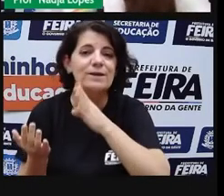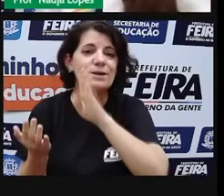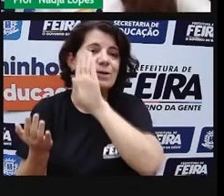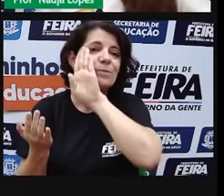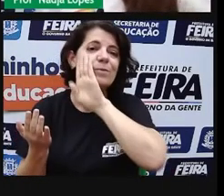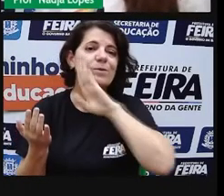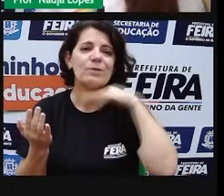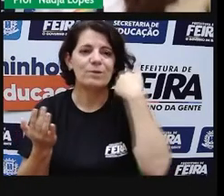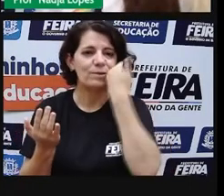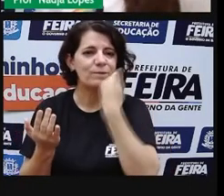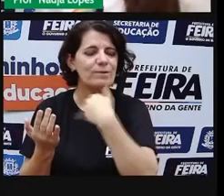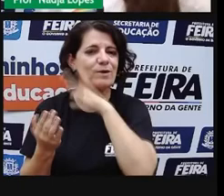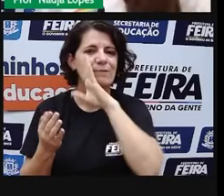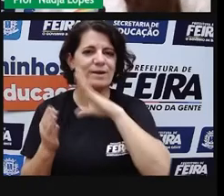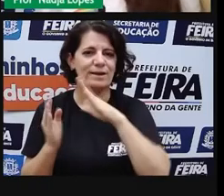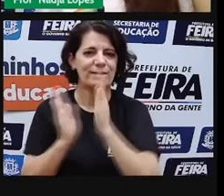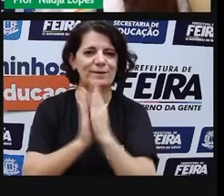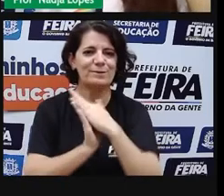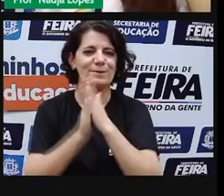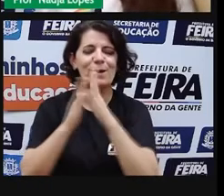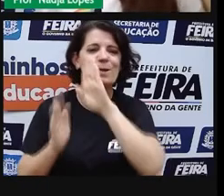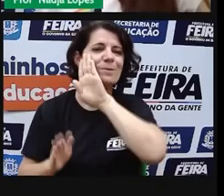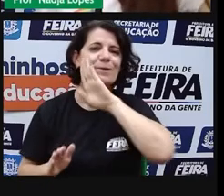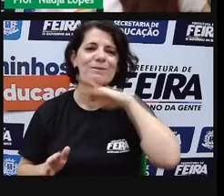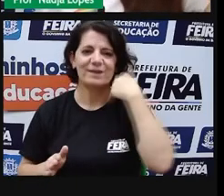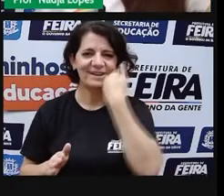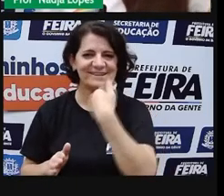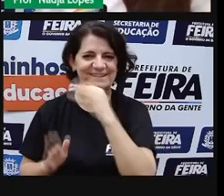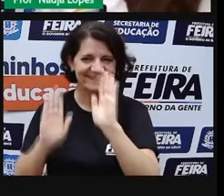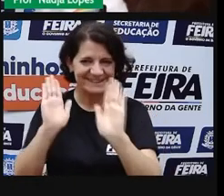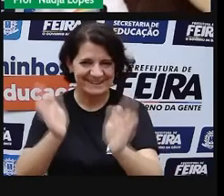Já ouviu falar dessa novela ou já assistiu essa novela?